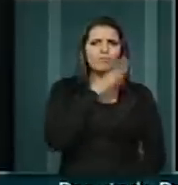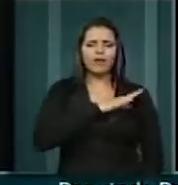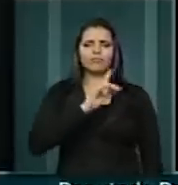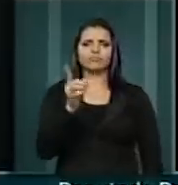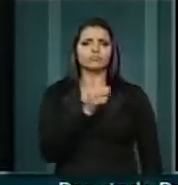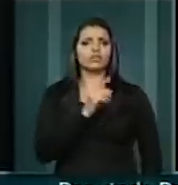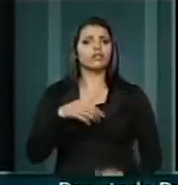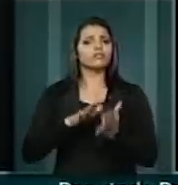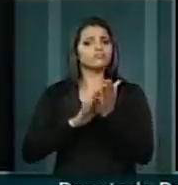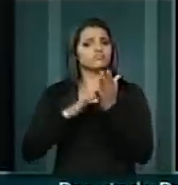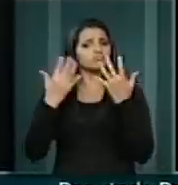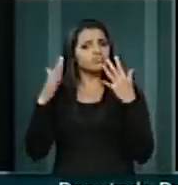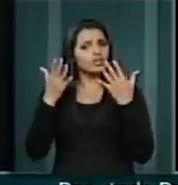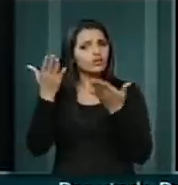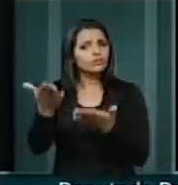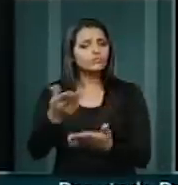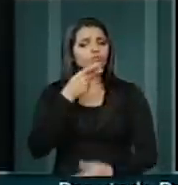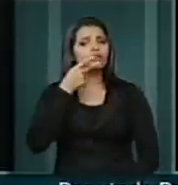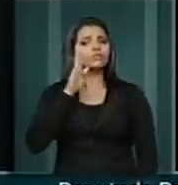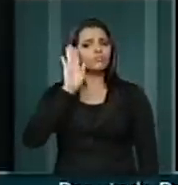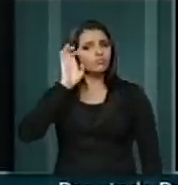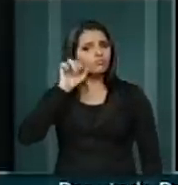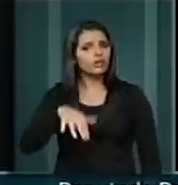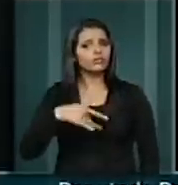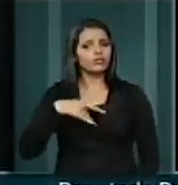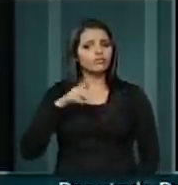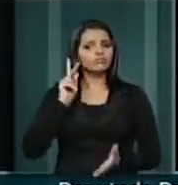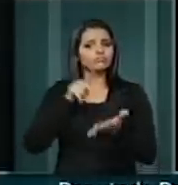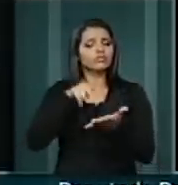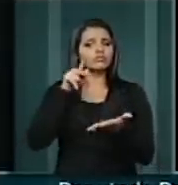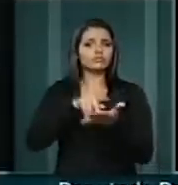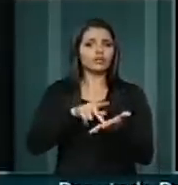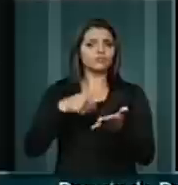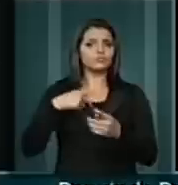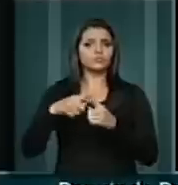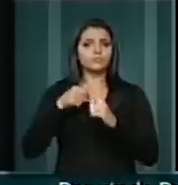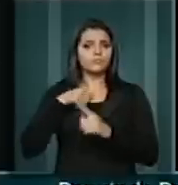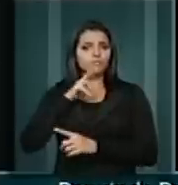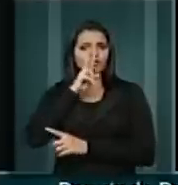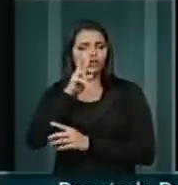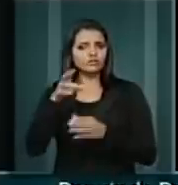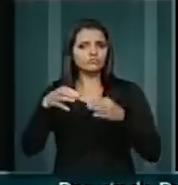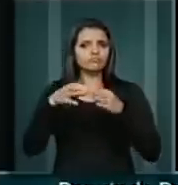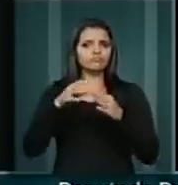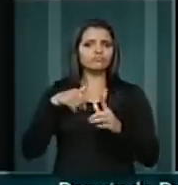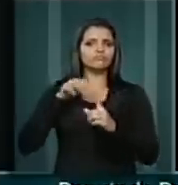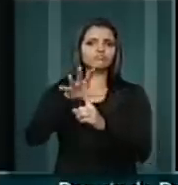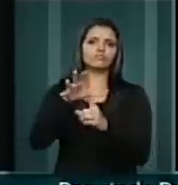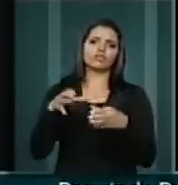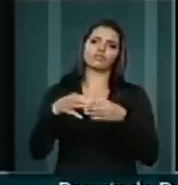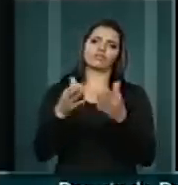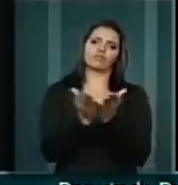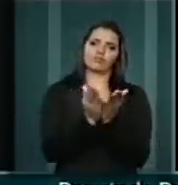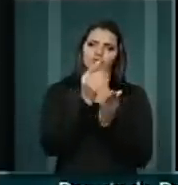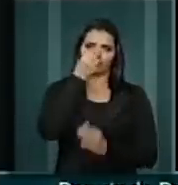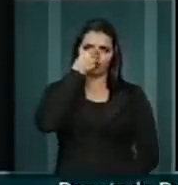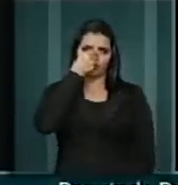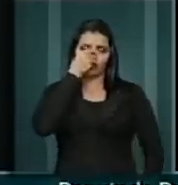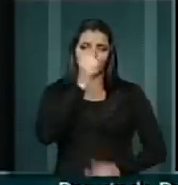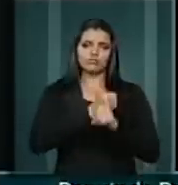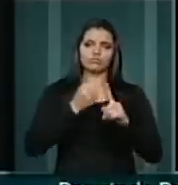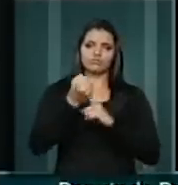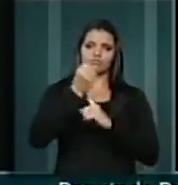elogio, isso é uma constatação e uma constatação da força desse segmento na sociedade